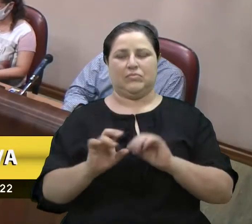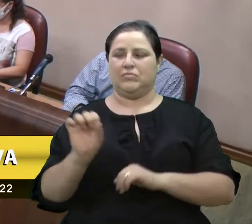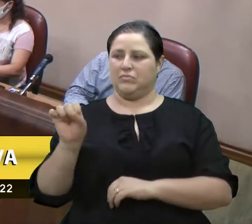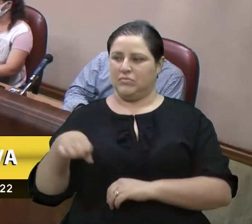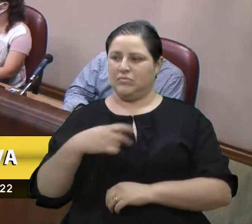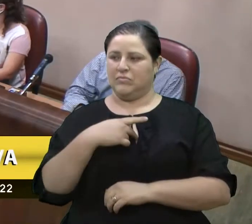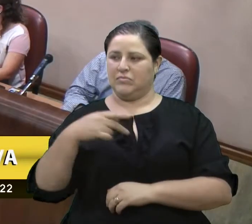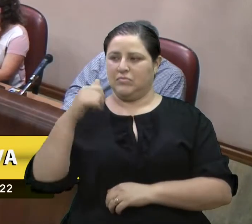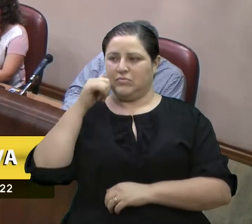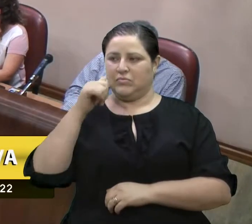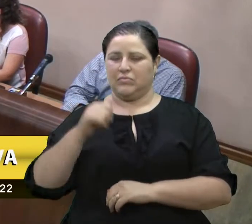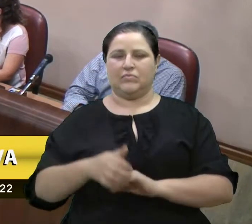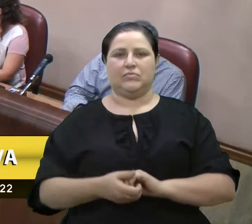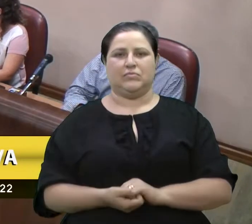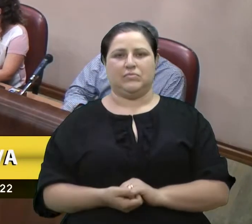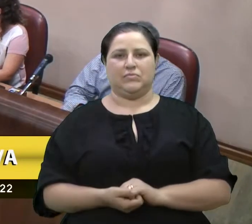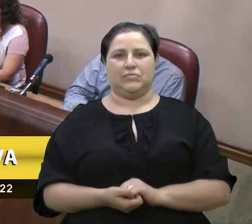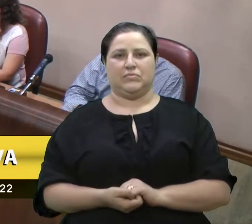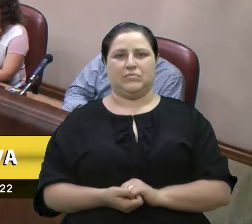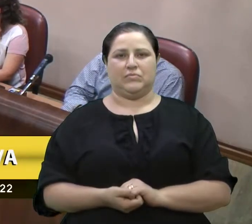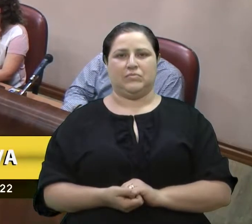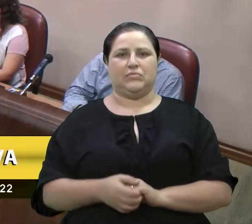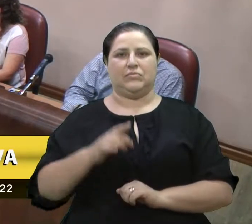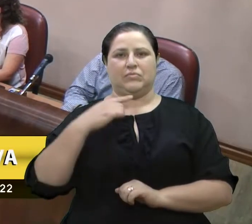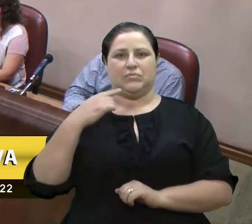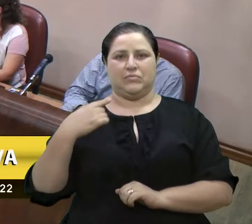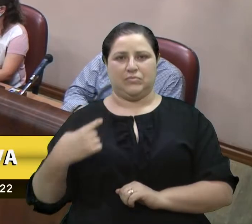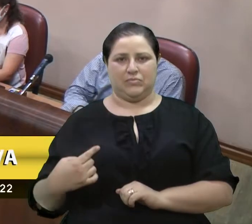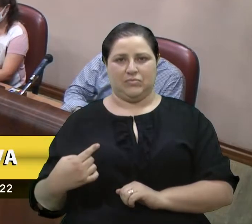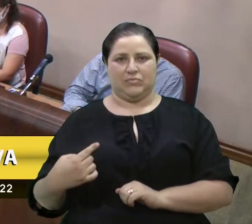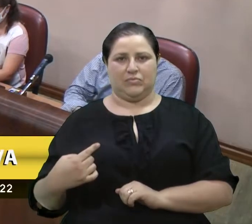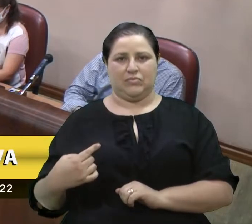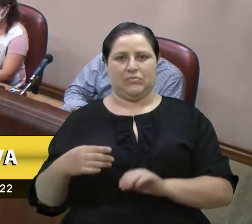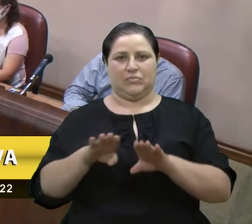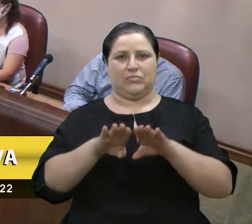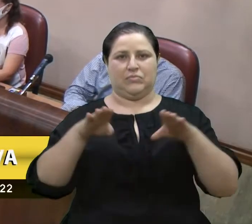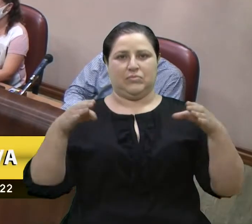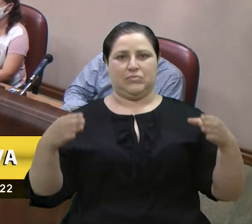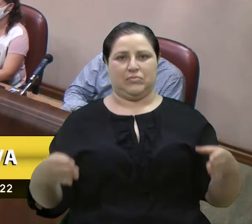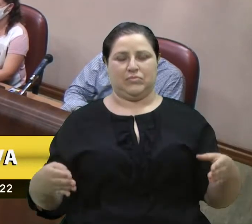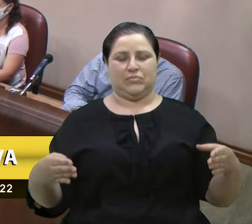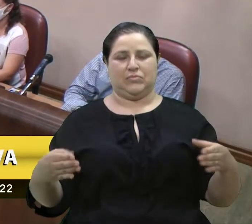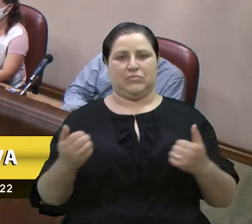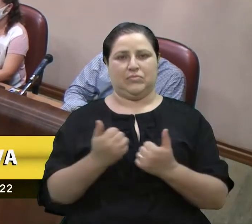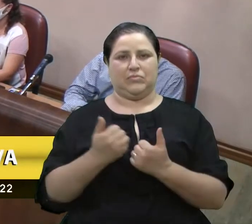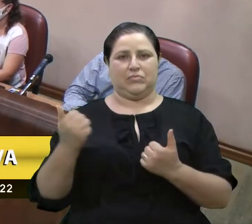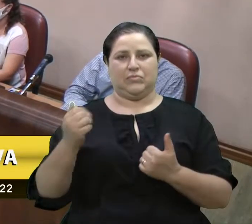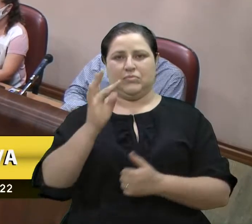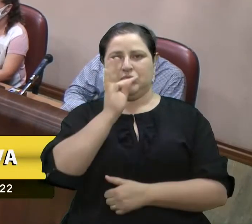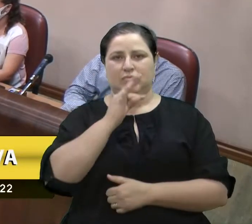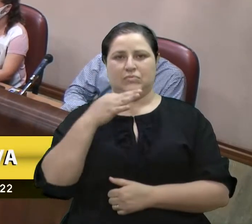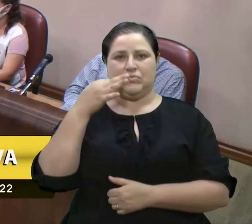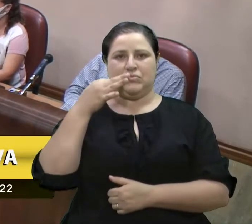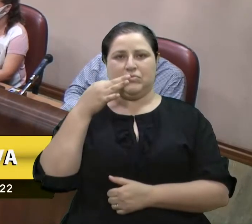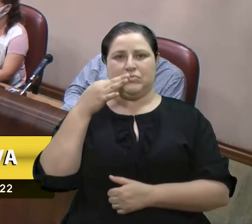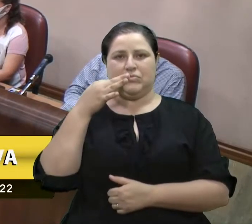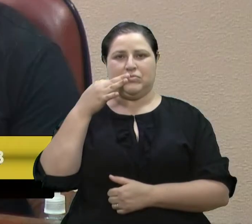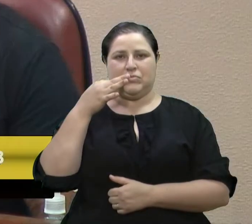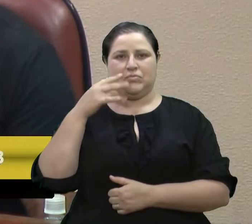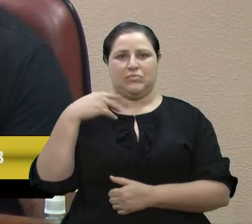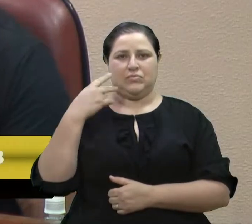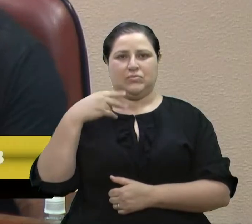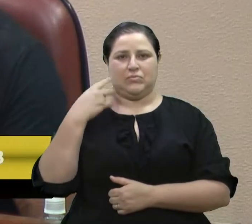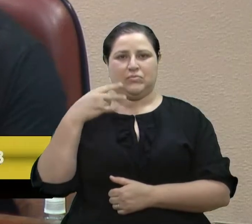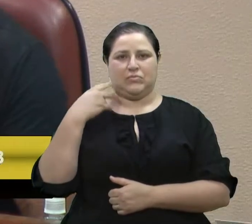presidente, é a presidenta Denise Pessoa, mesa diretora, composto com Tatiana Friço, vereador